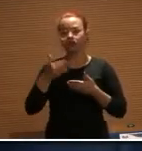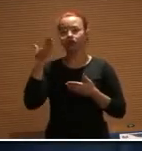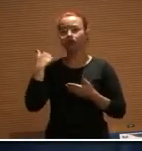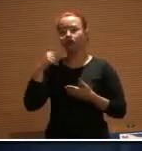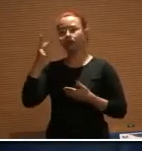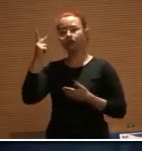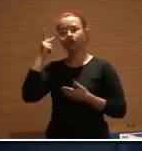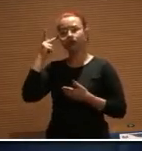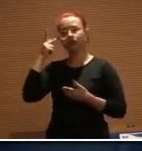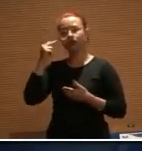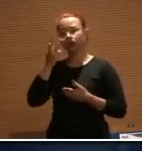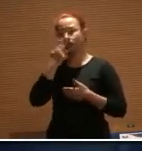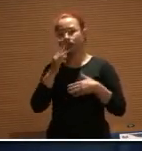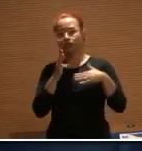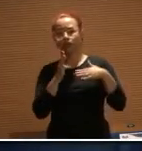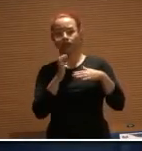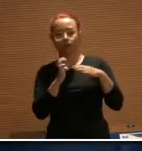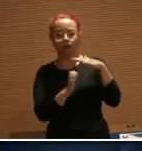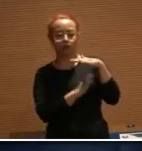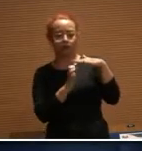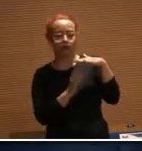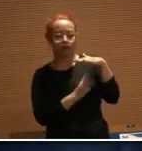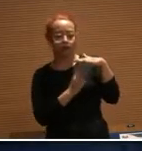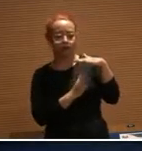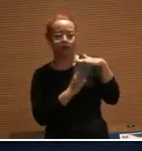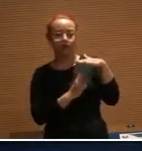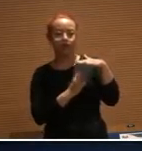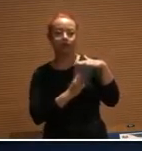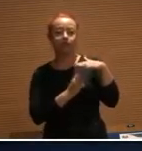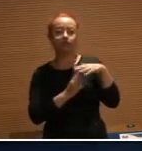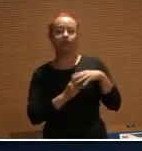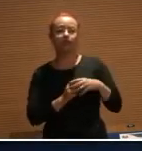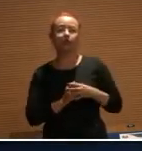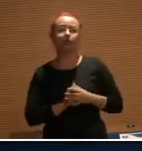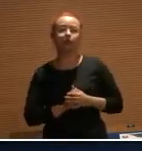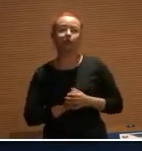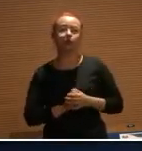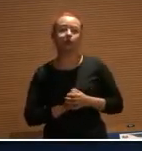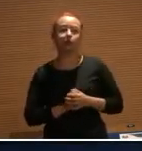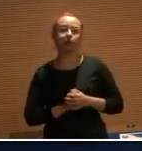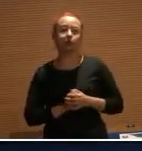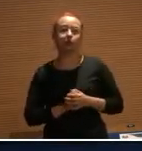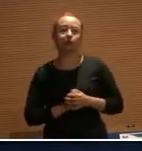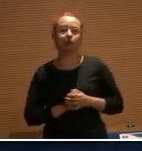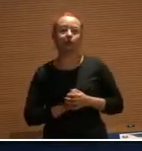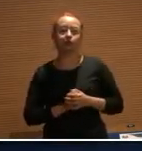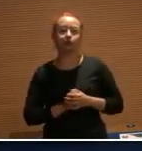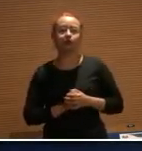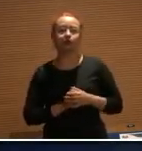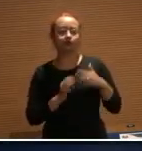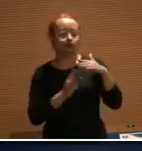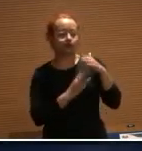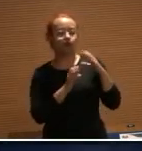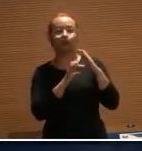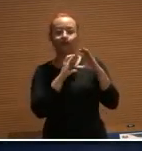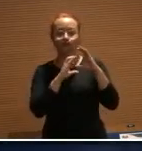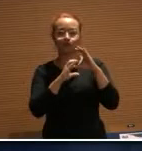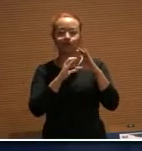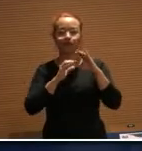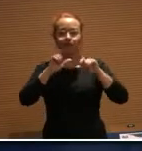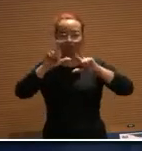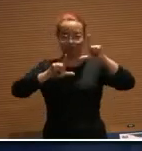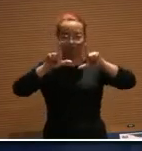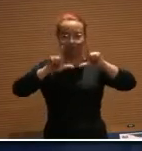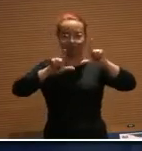empresa de terceirização de comunicação de televisão,